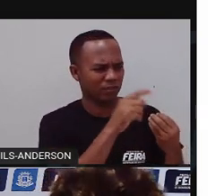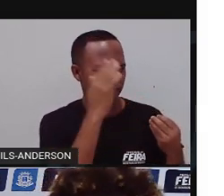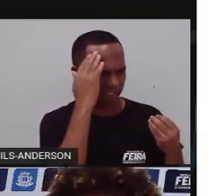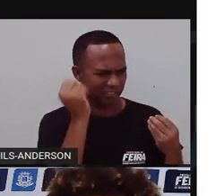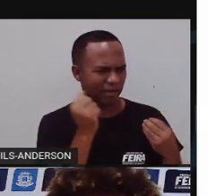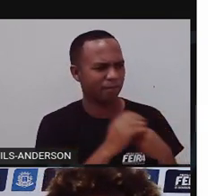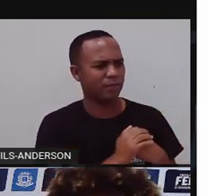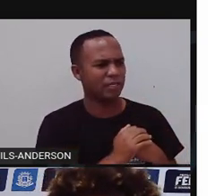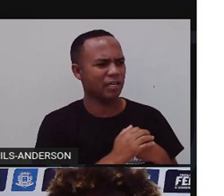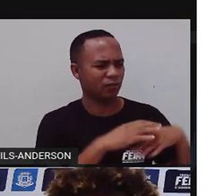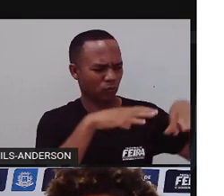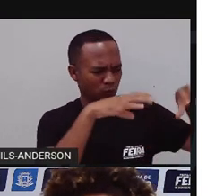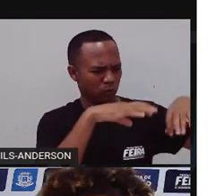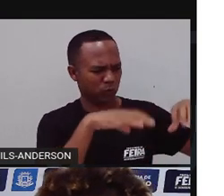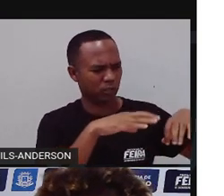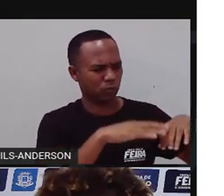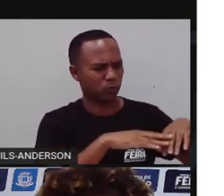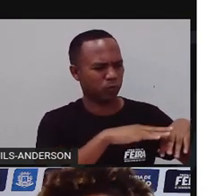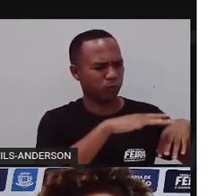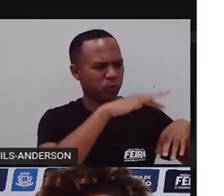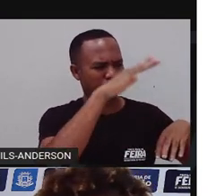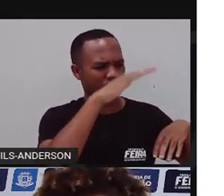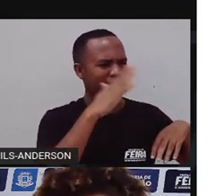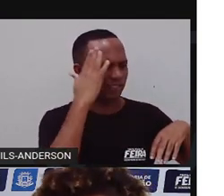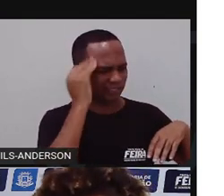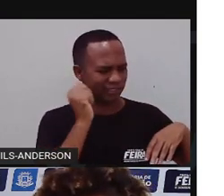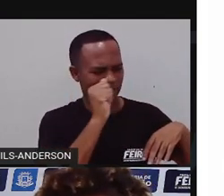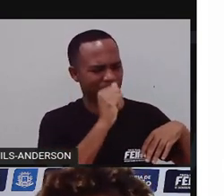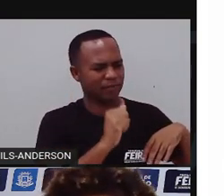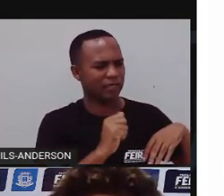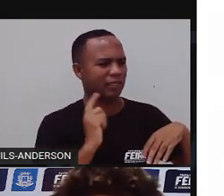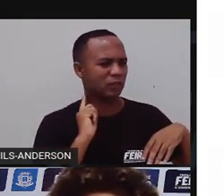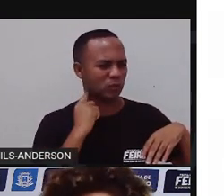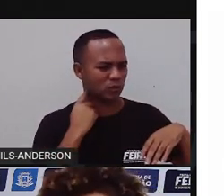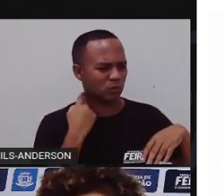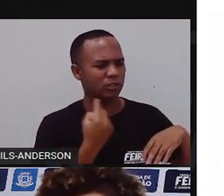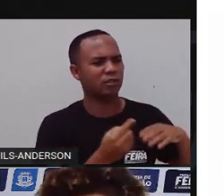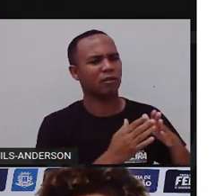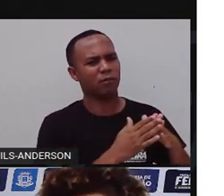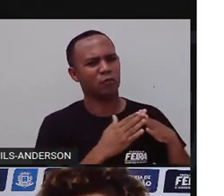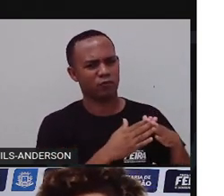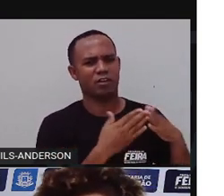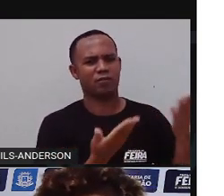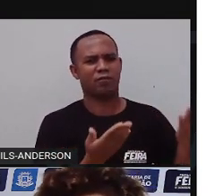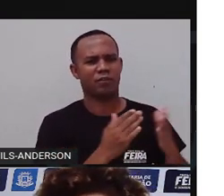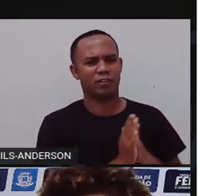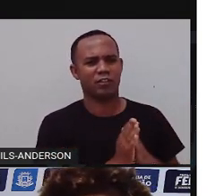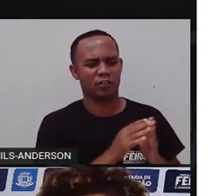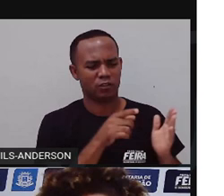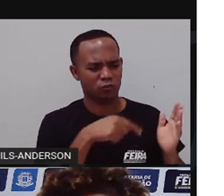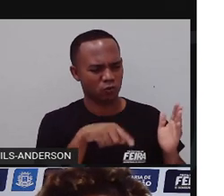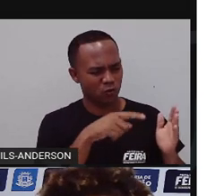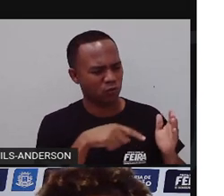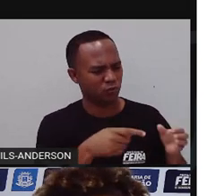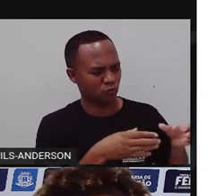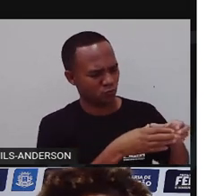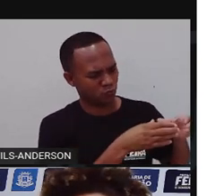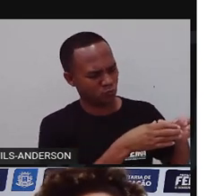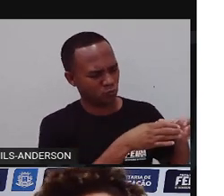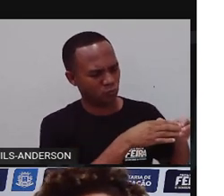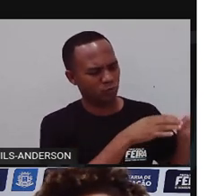podia causar enchentes? Você sabia que ele entope os bueiros? Por favor, senhor, nós da comunidade